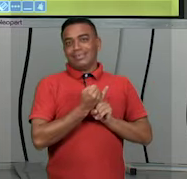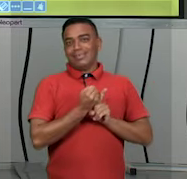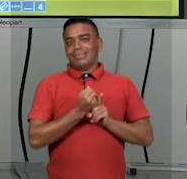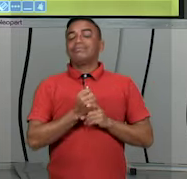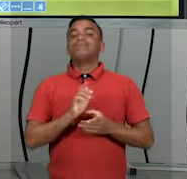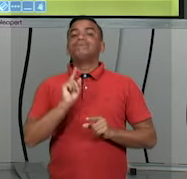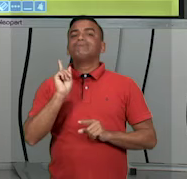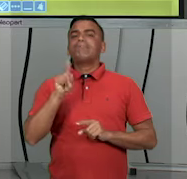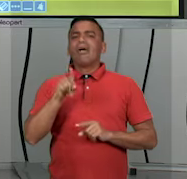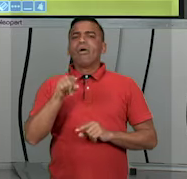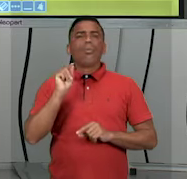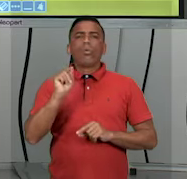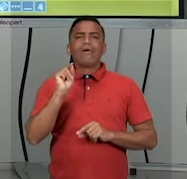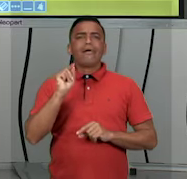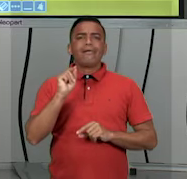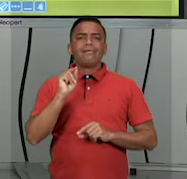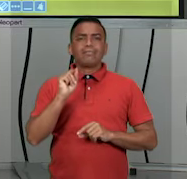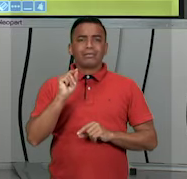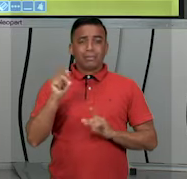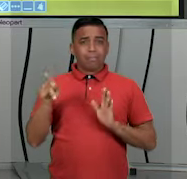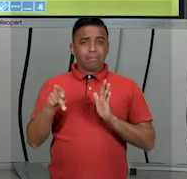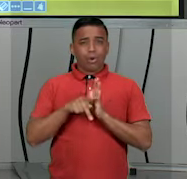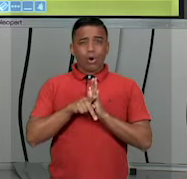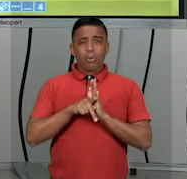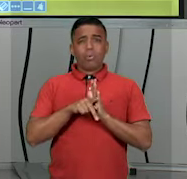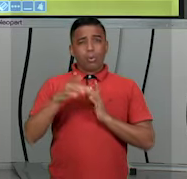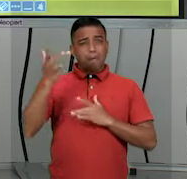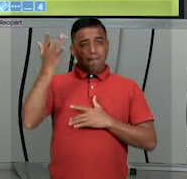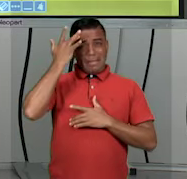Uma maturação sexual.